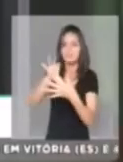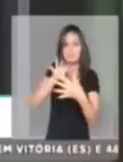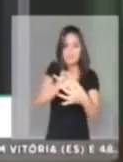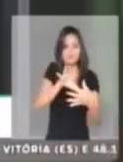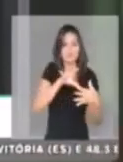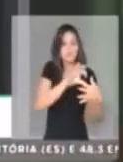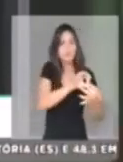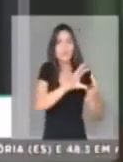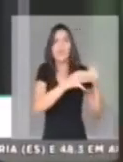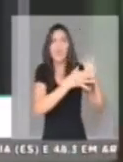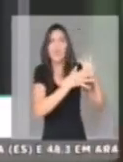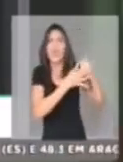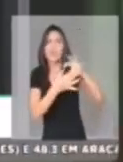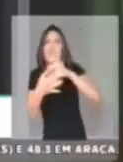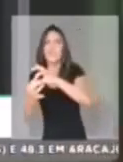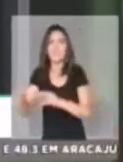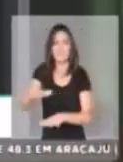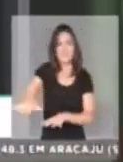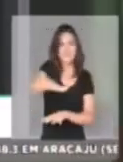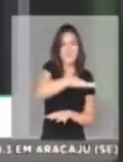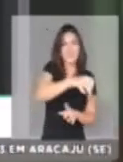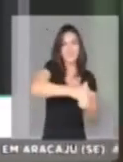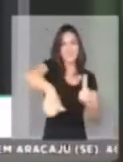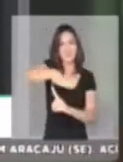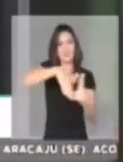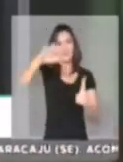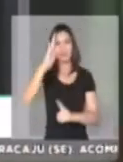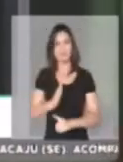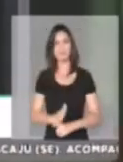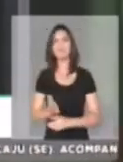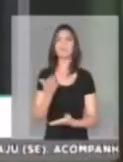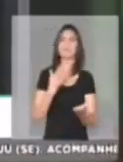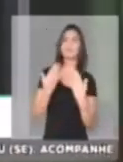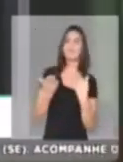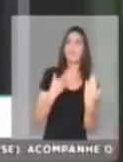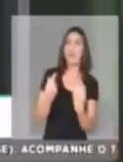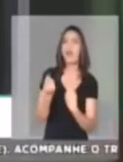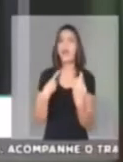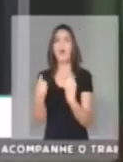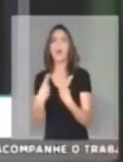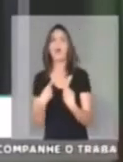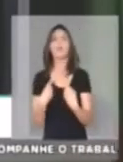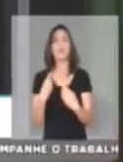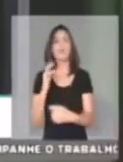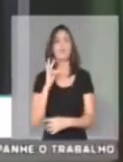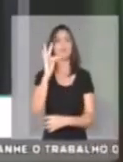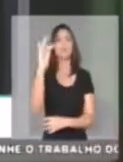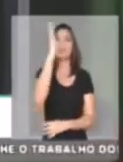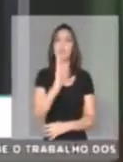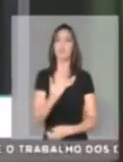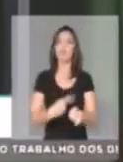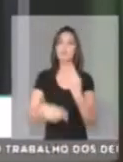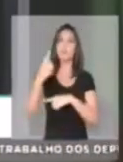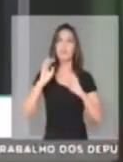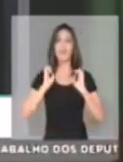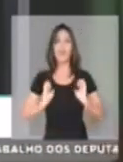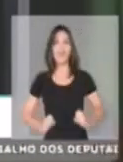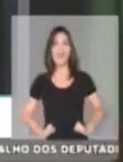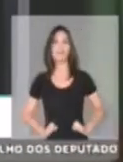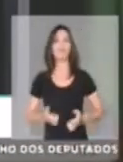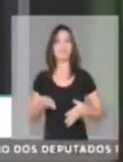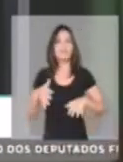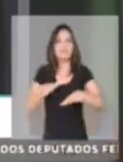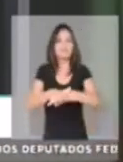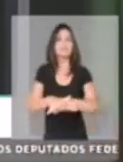pontes e diálogo é que a gente vai construir um país mais ético, mais justo, mais desenvolvido e mais inclusivo para as próximas gerações.